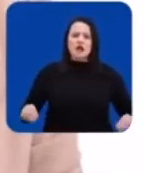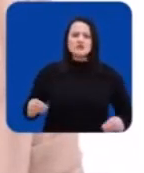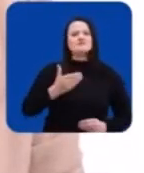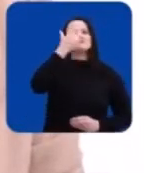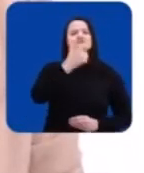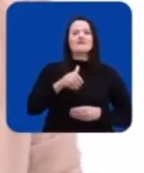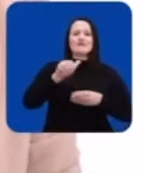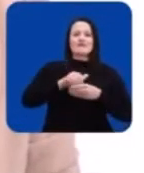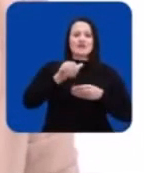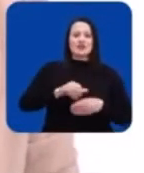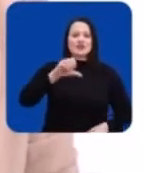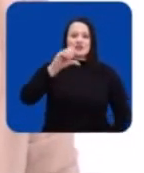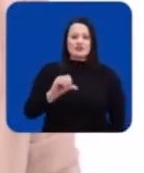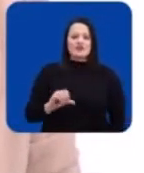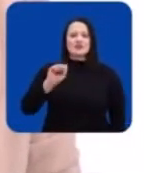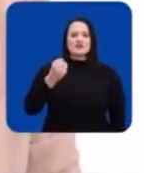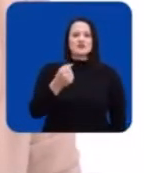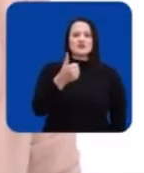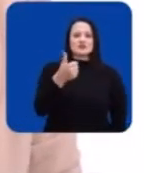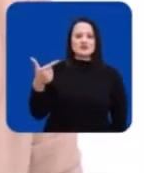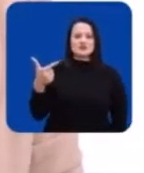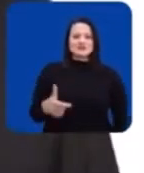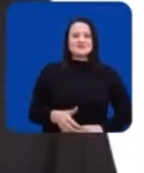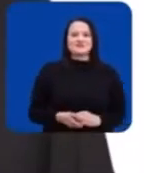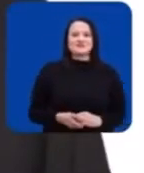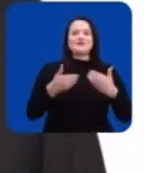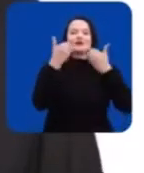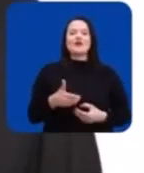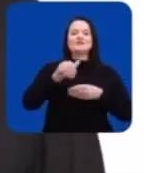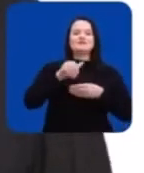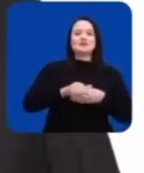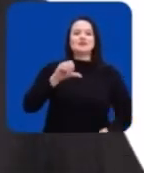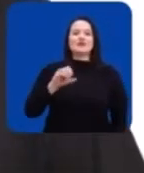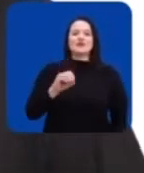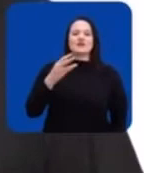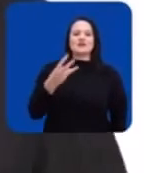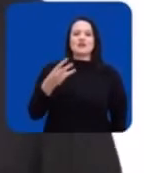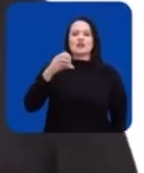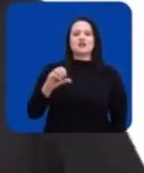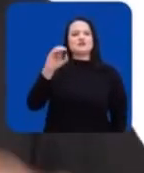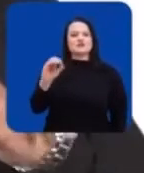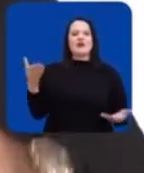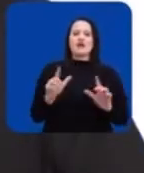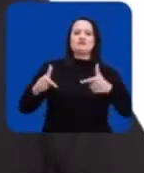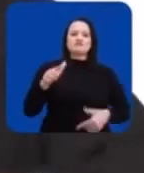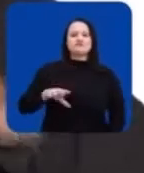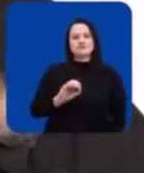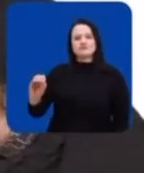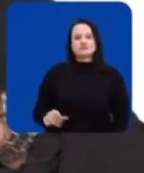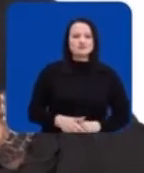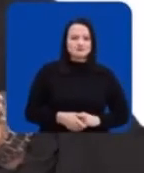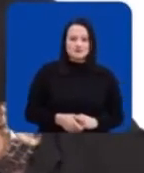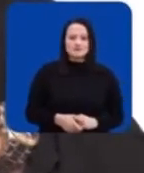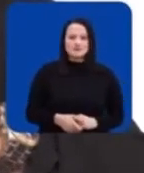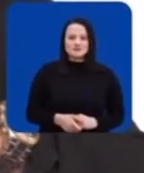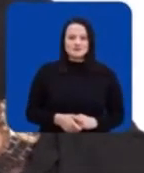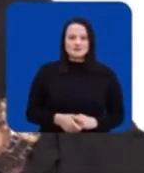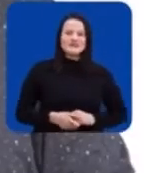solução. Lilian do Guandu, 90-812. Sou Leto Bronson, 93-90. Vou lutar por toda a Zona Oeste.